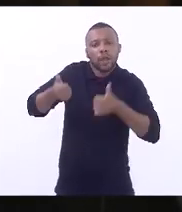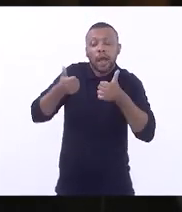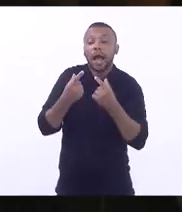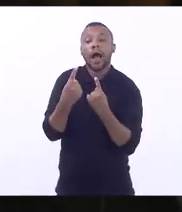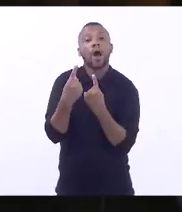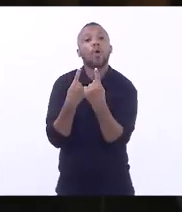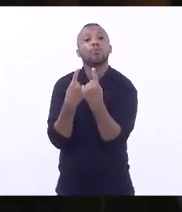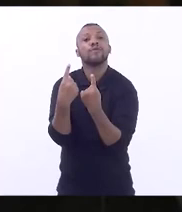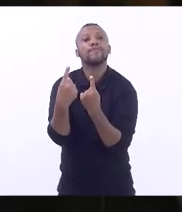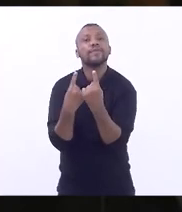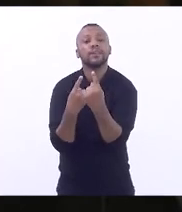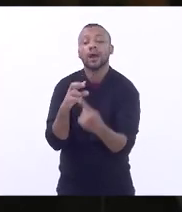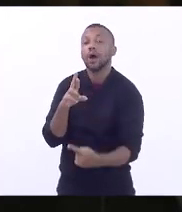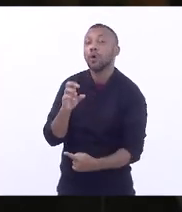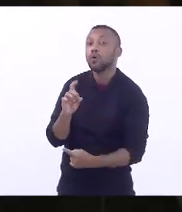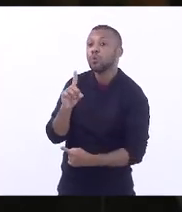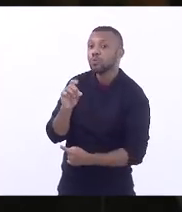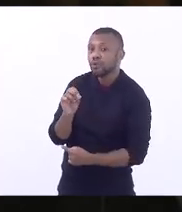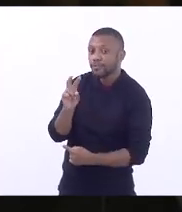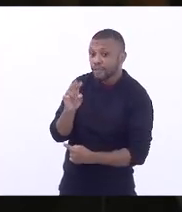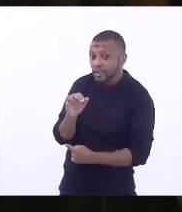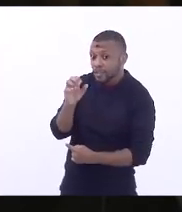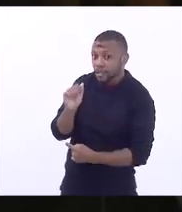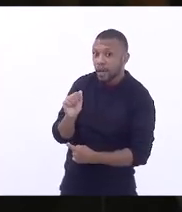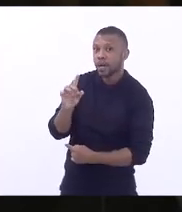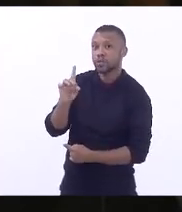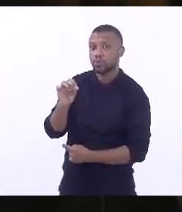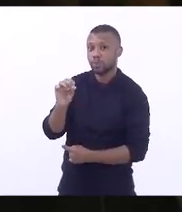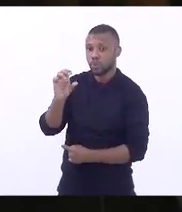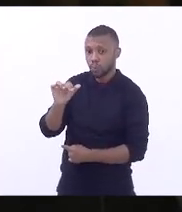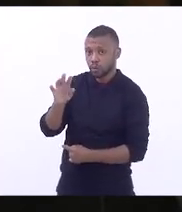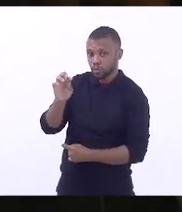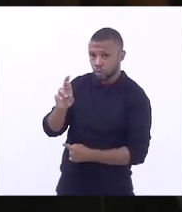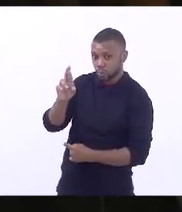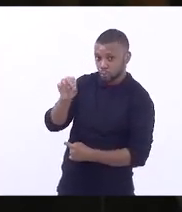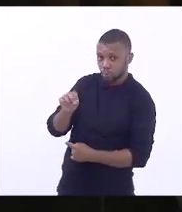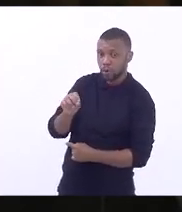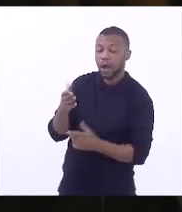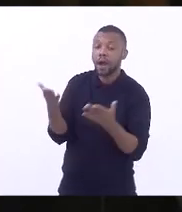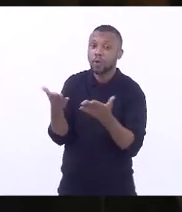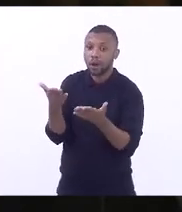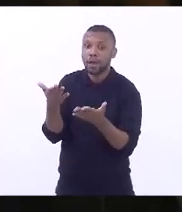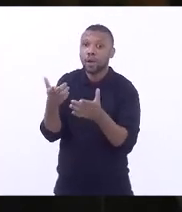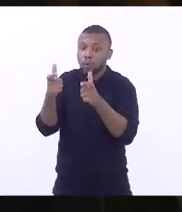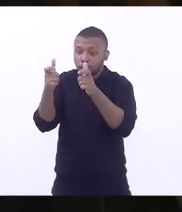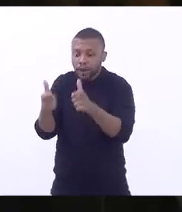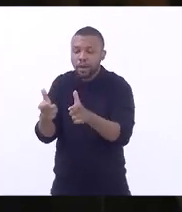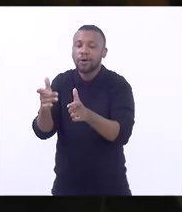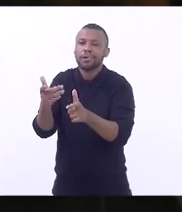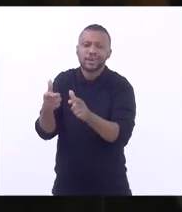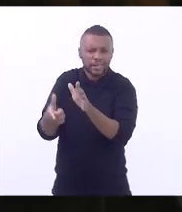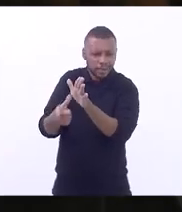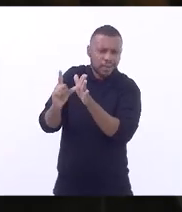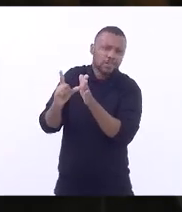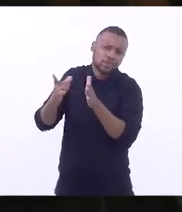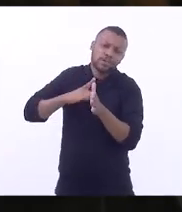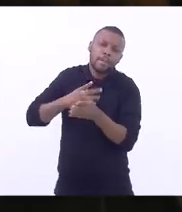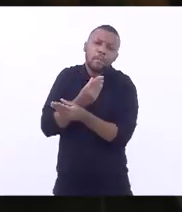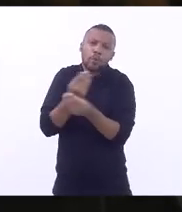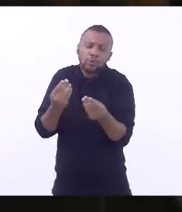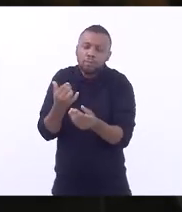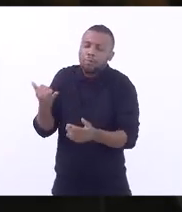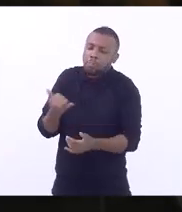motivo de muita discussão em Volta Redonda. Agora, o local que antes ocorreram vários acidentes, inclusive alguns